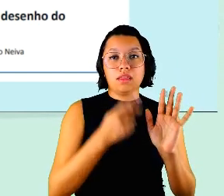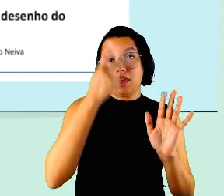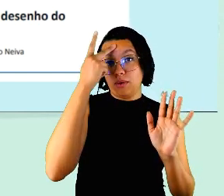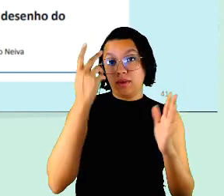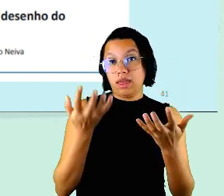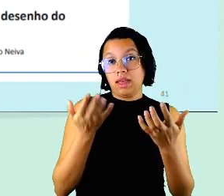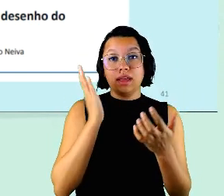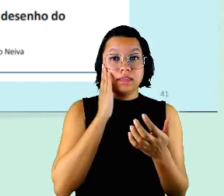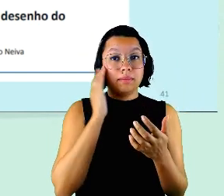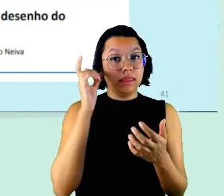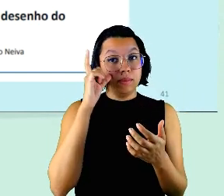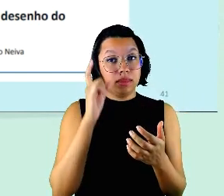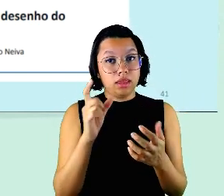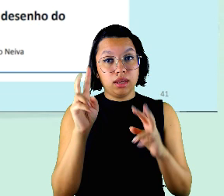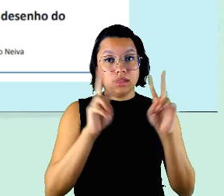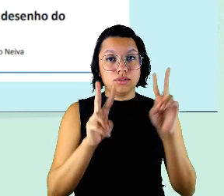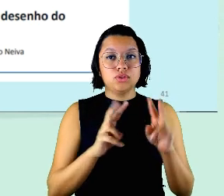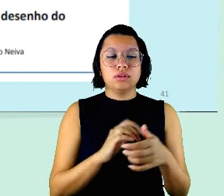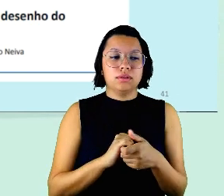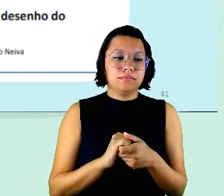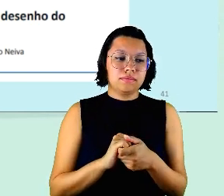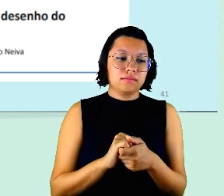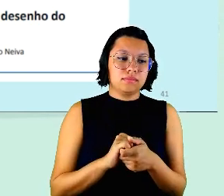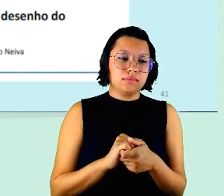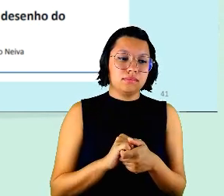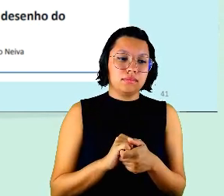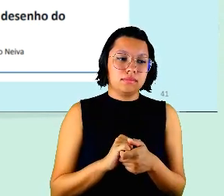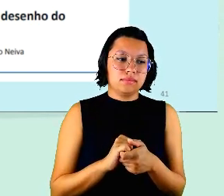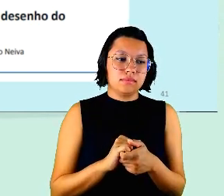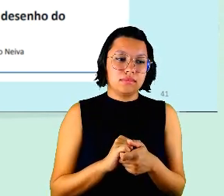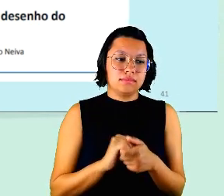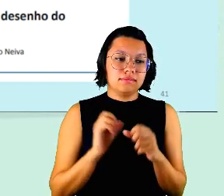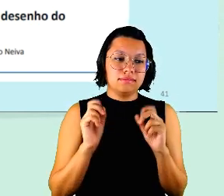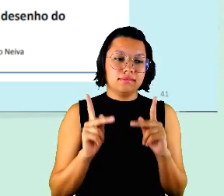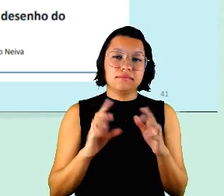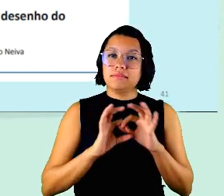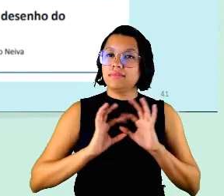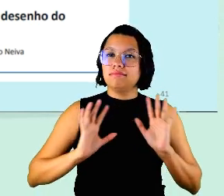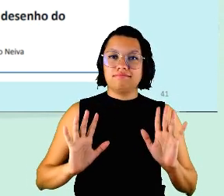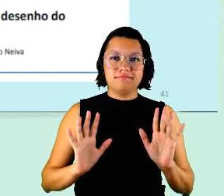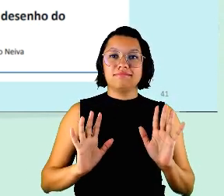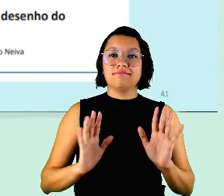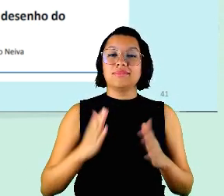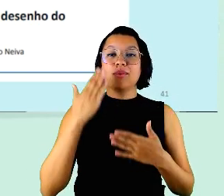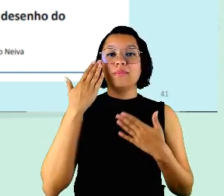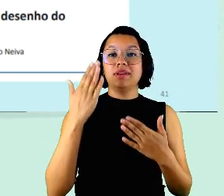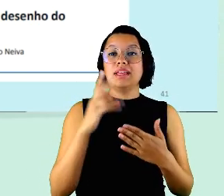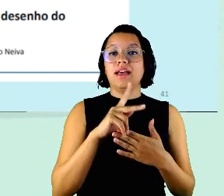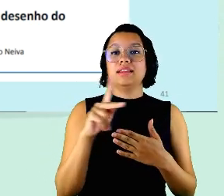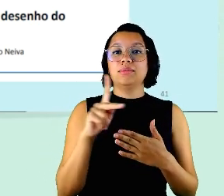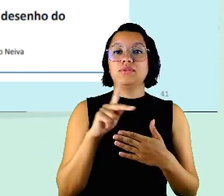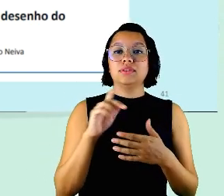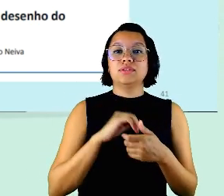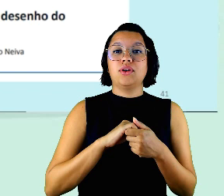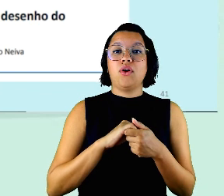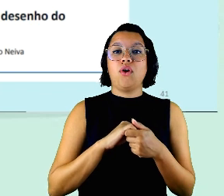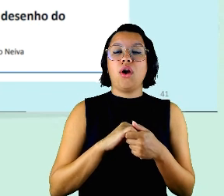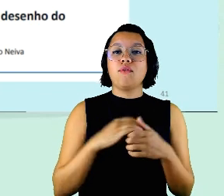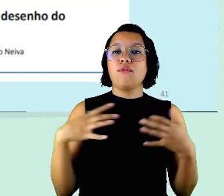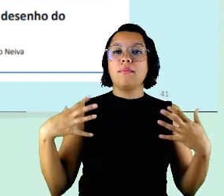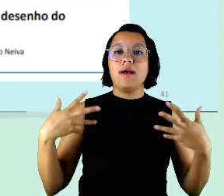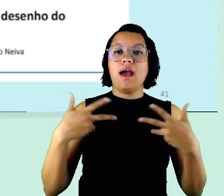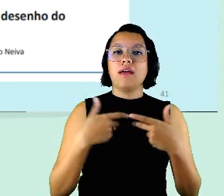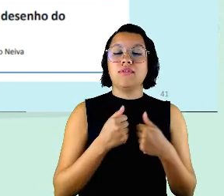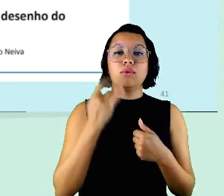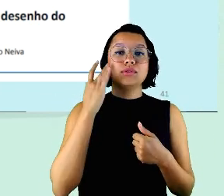em dar uma lida estou à disposição obrigada obrigada professora gardênia foi incrível acho que